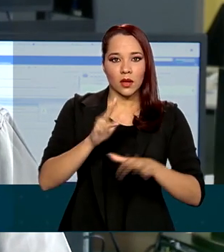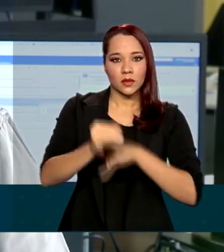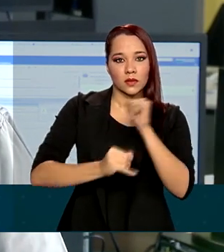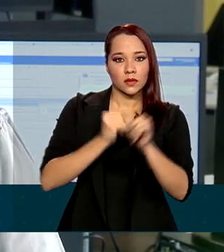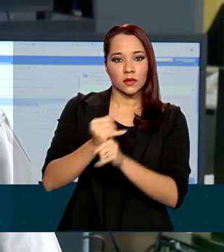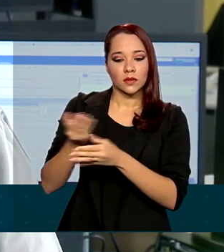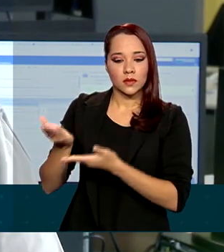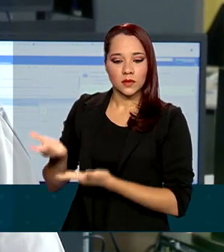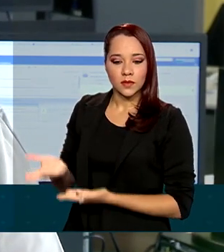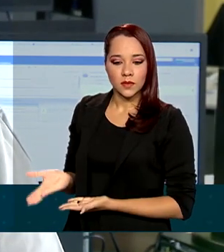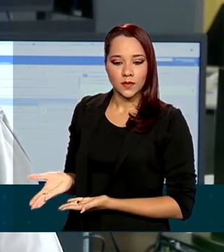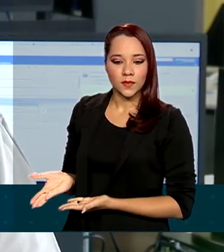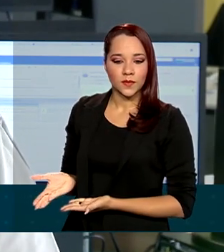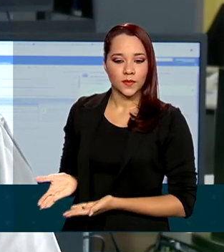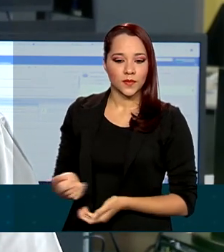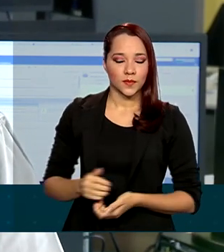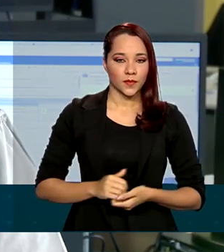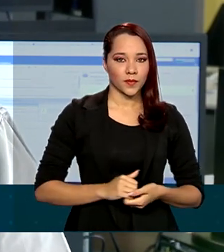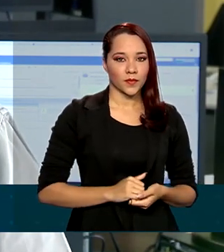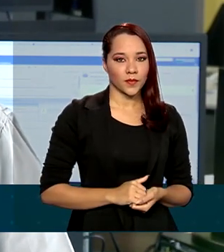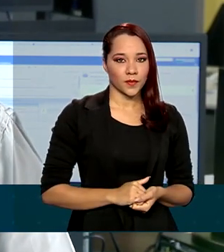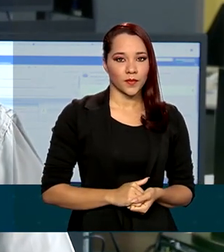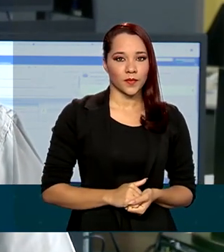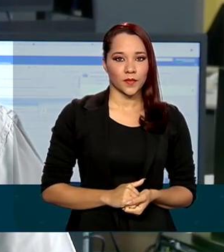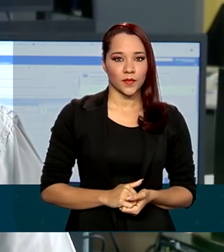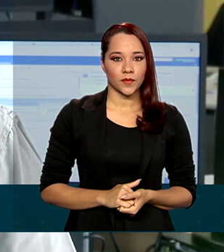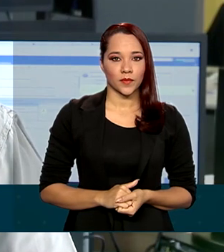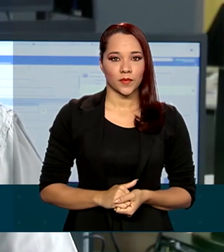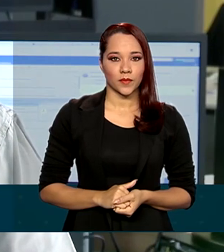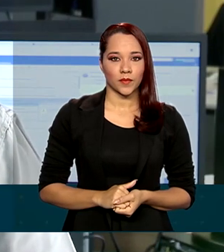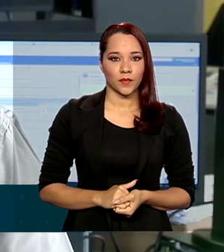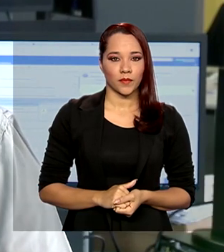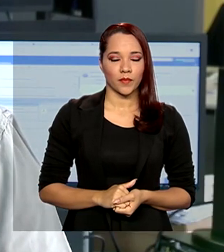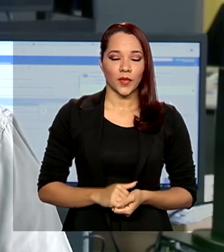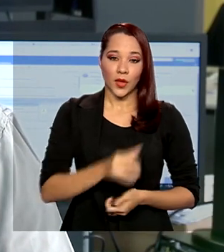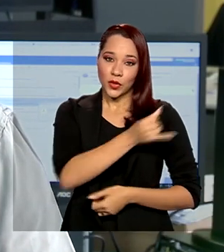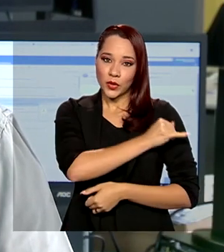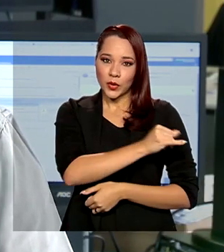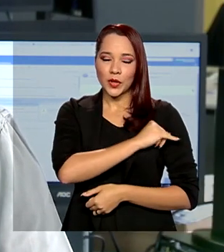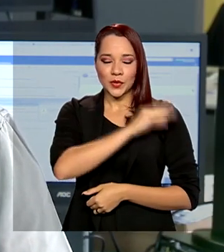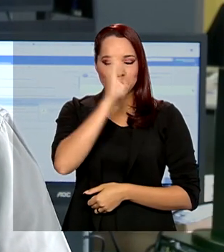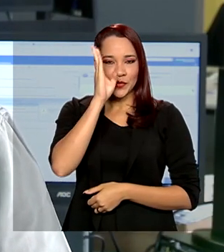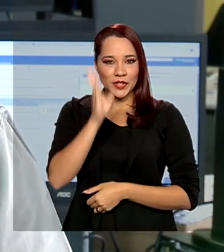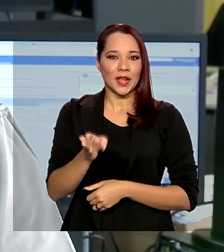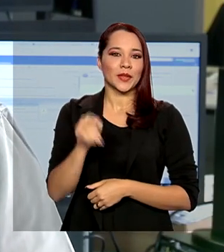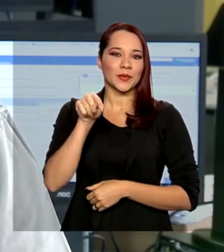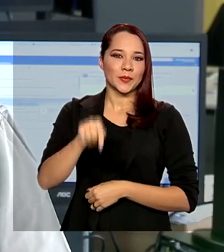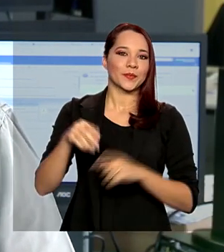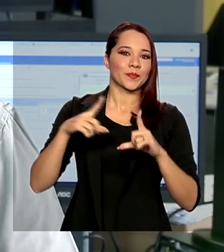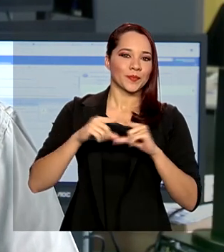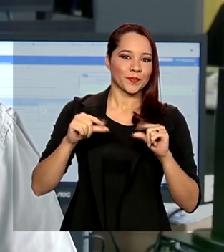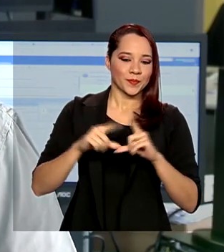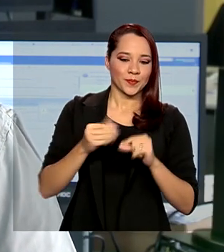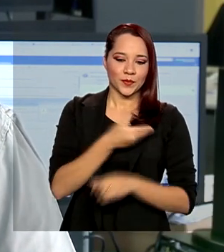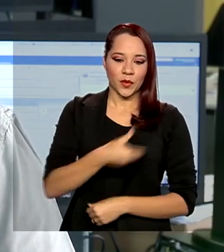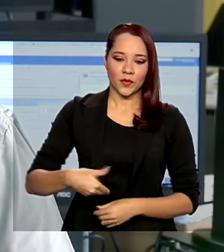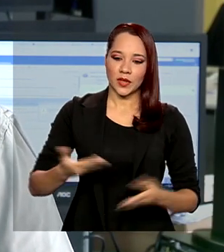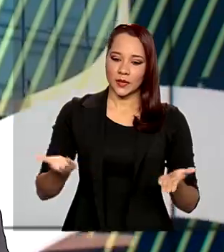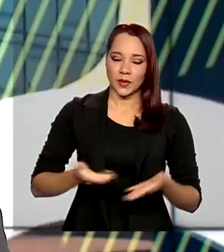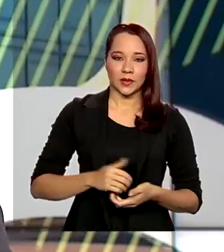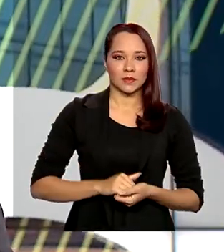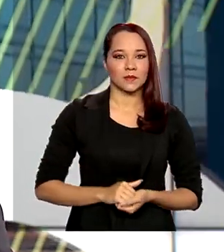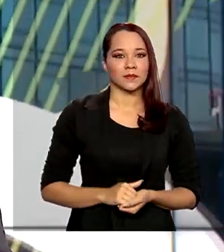imóveis.economia.gov.br. Do Rio de Janeiro, Igor Santos para o Governo Agora.